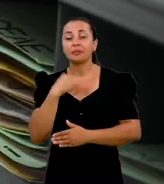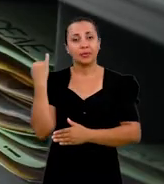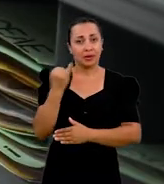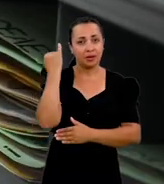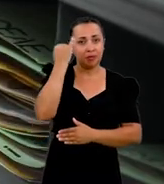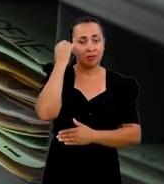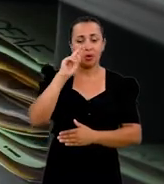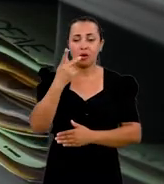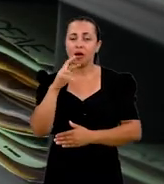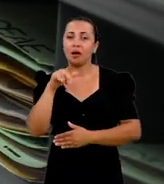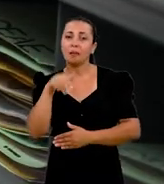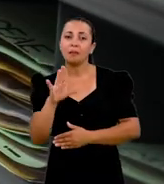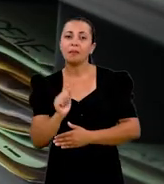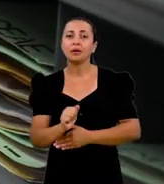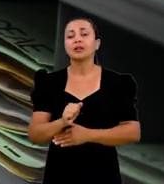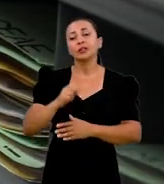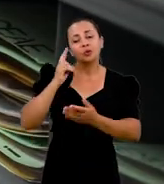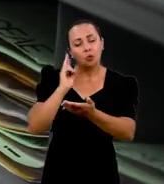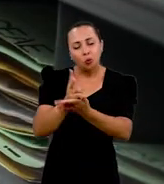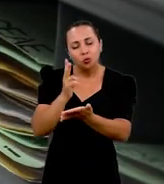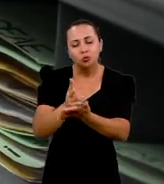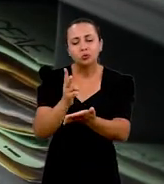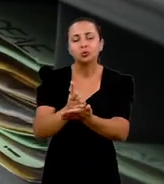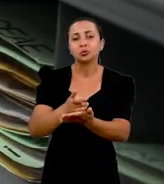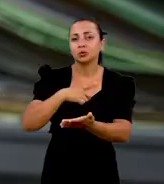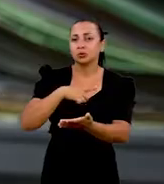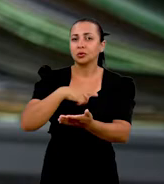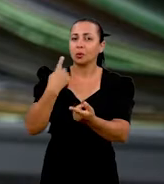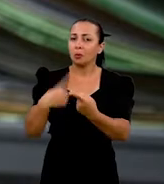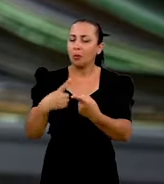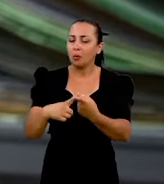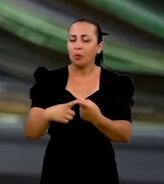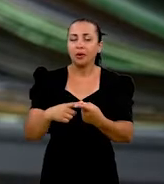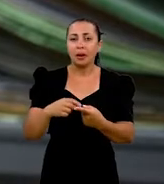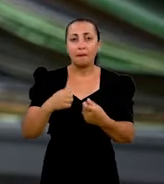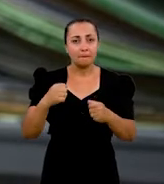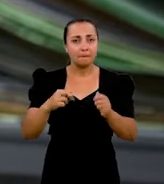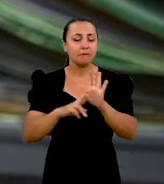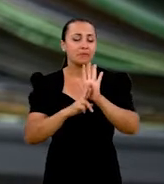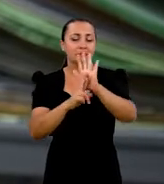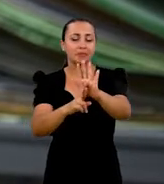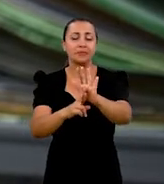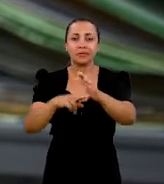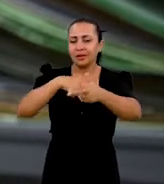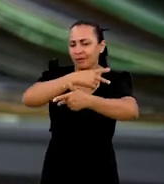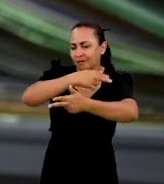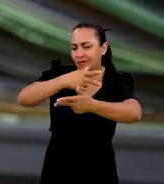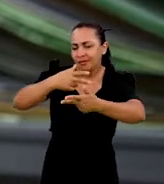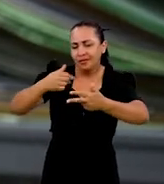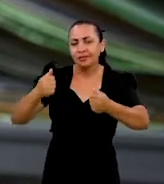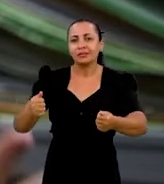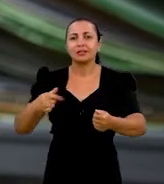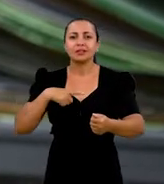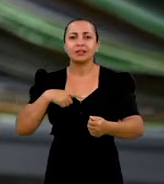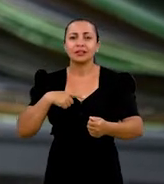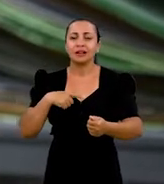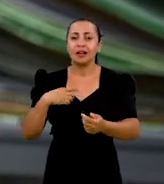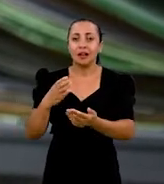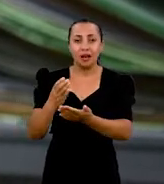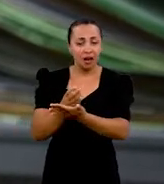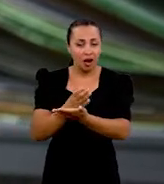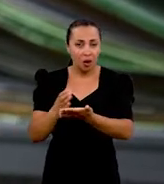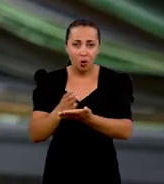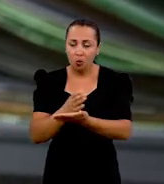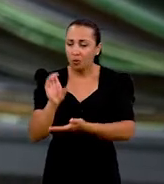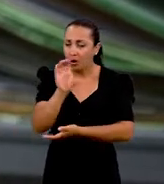A importância do herbário, ela reside em representar a diversidade que existe em